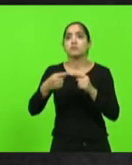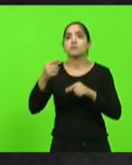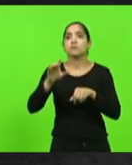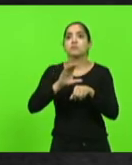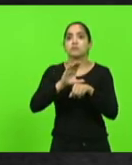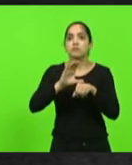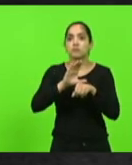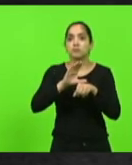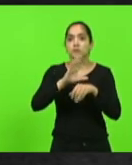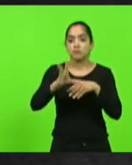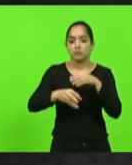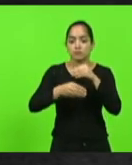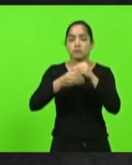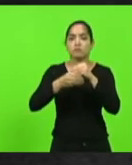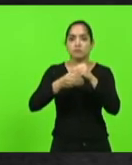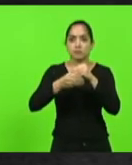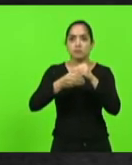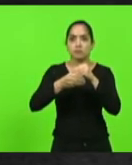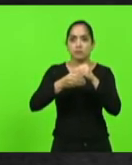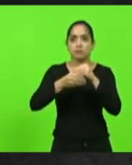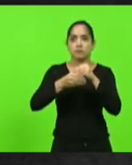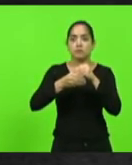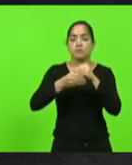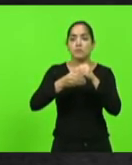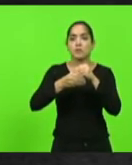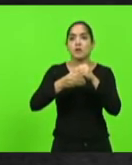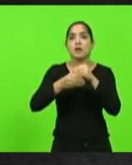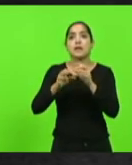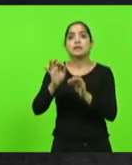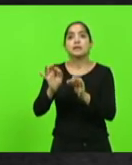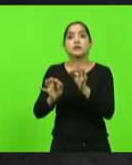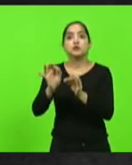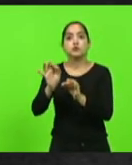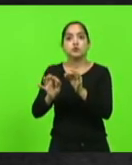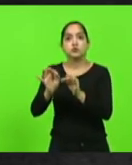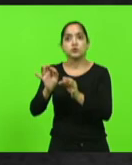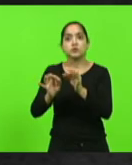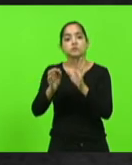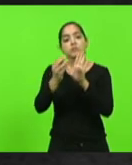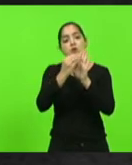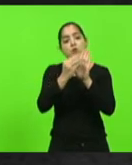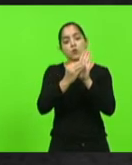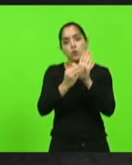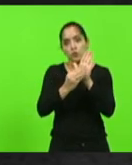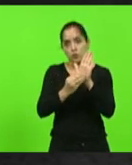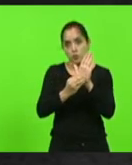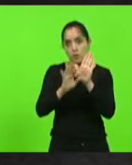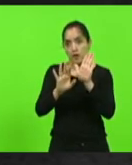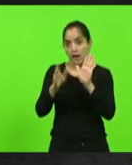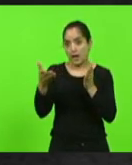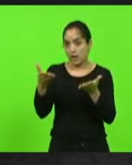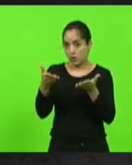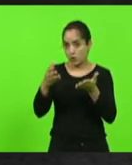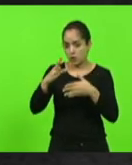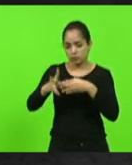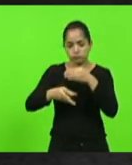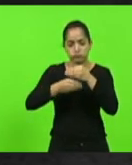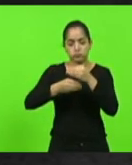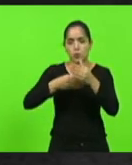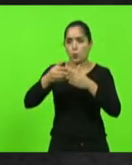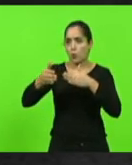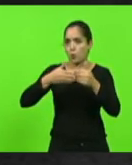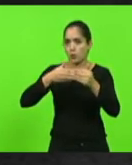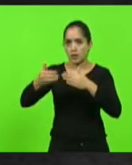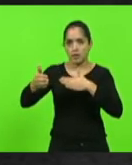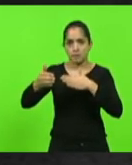emenda que inclua membros da justiça, ele colocou isso no relatório. agora, qualquer emenda que vise colocar